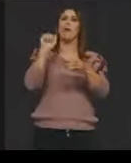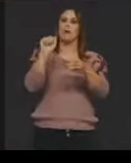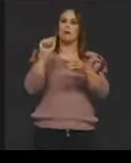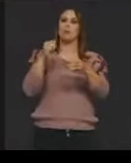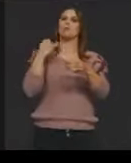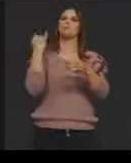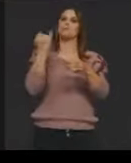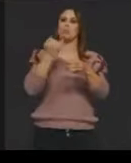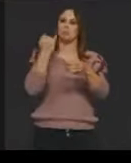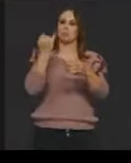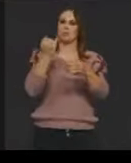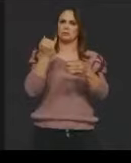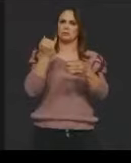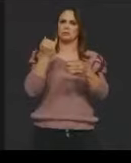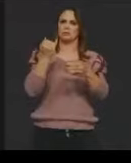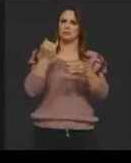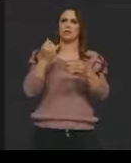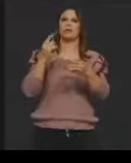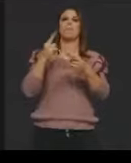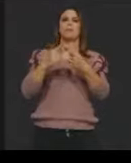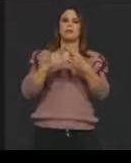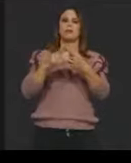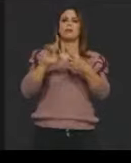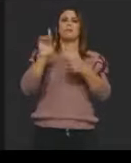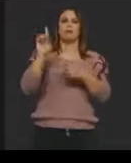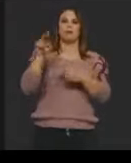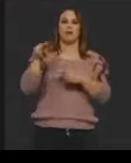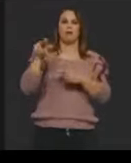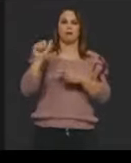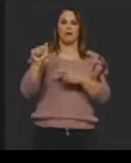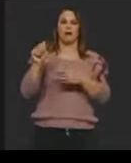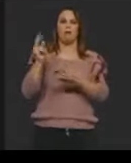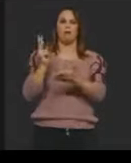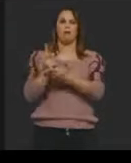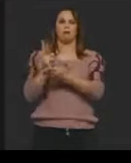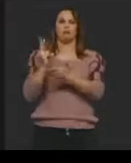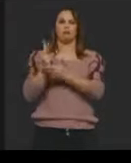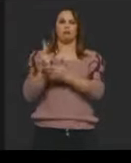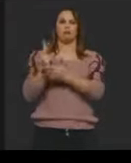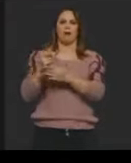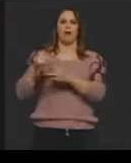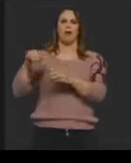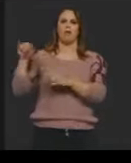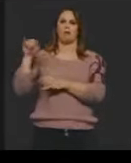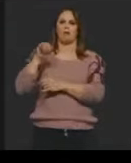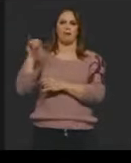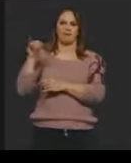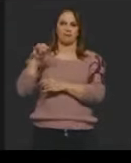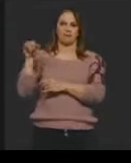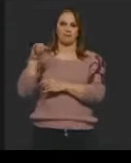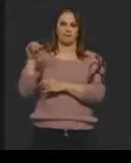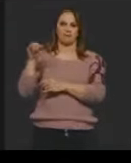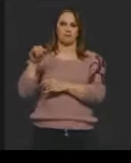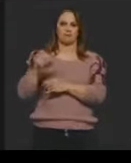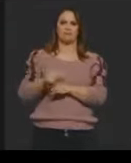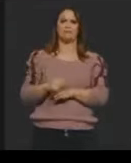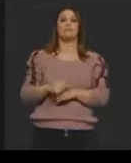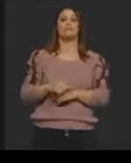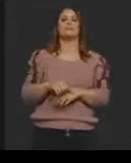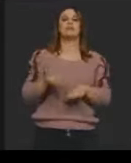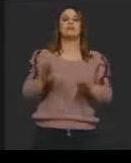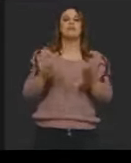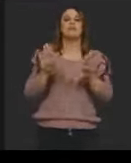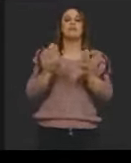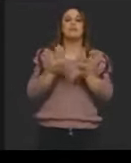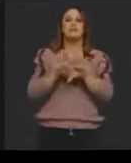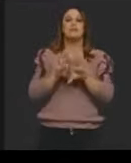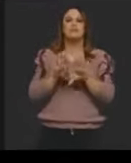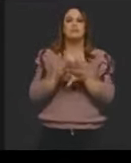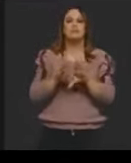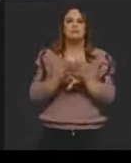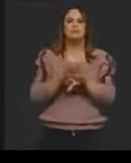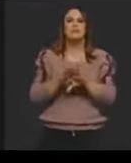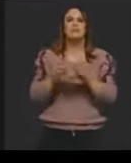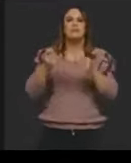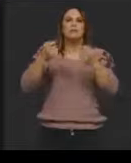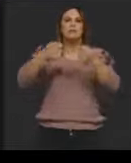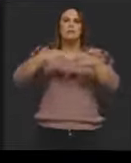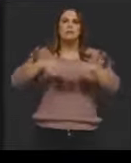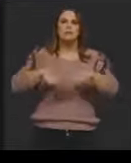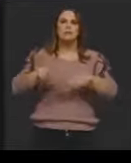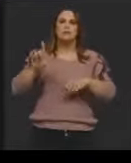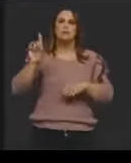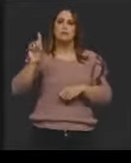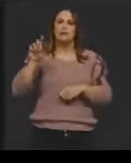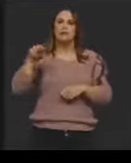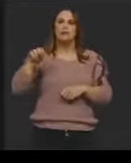aplicado também pode influenciar por aquele motivo que eu falei que pode ali ter uma conformação uma ligação com o DNA